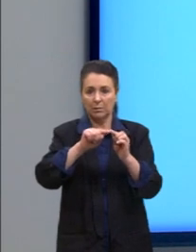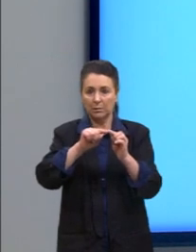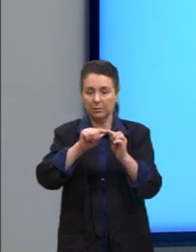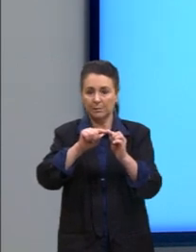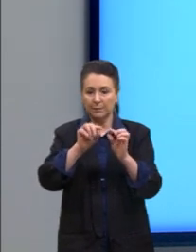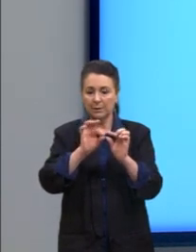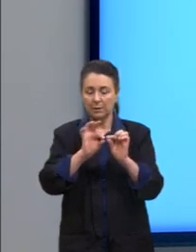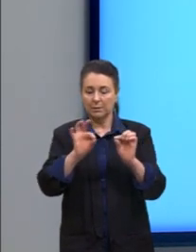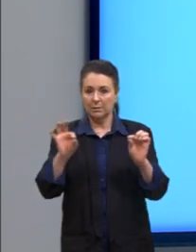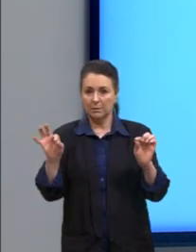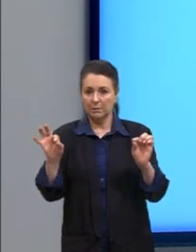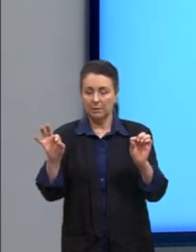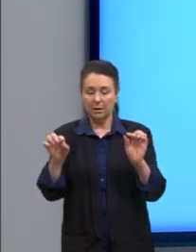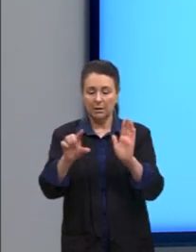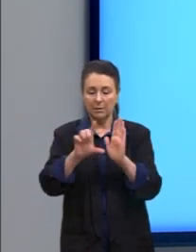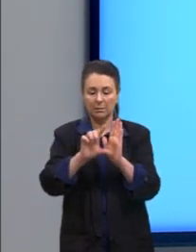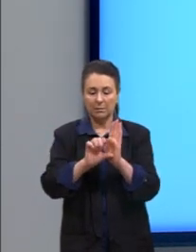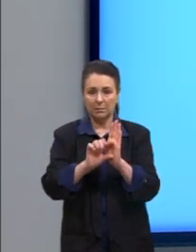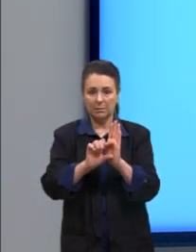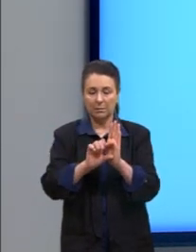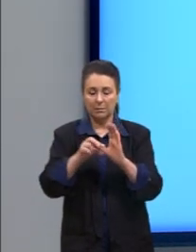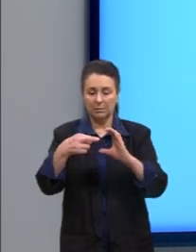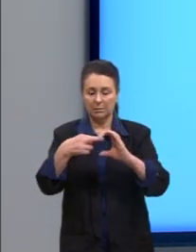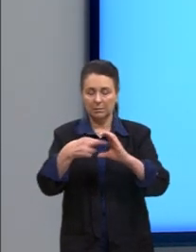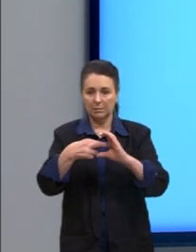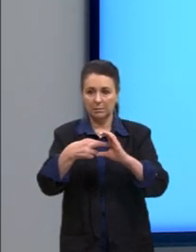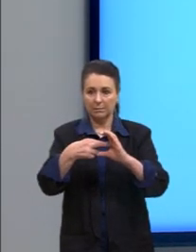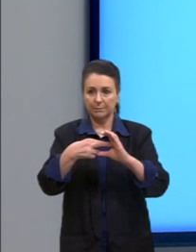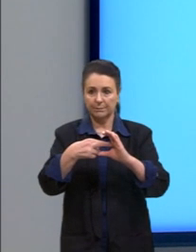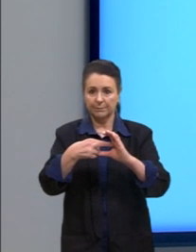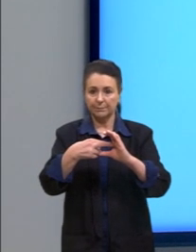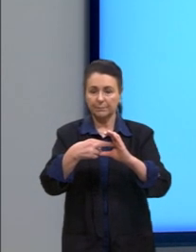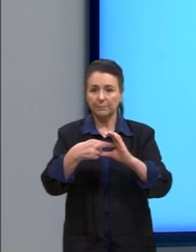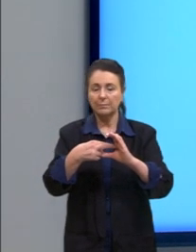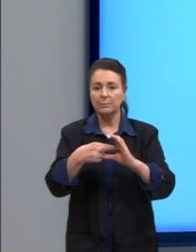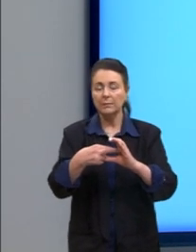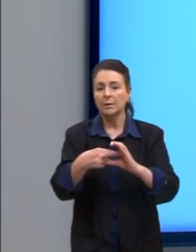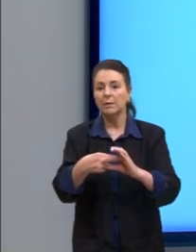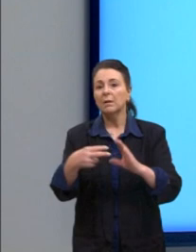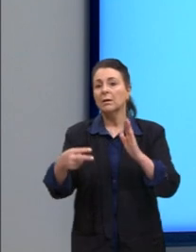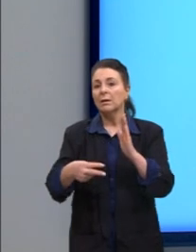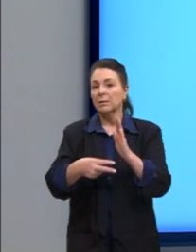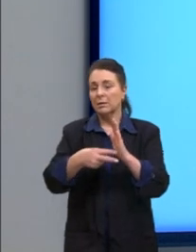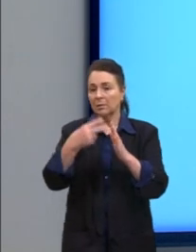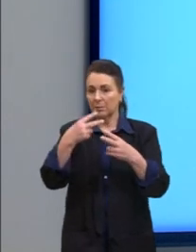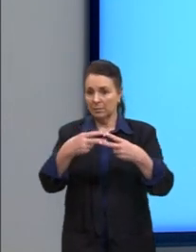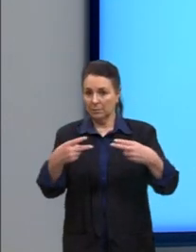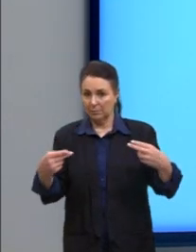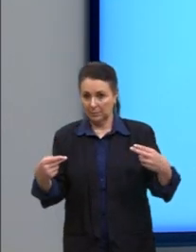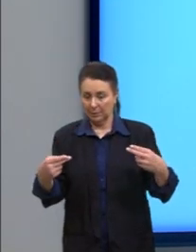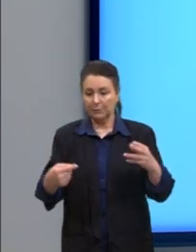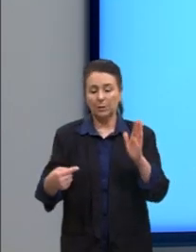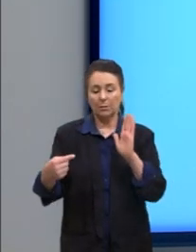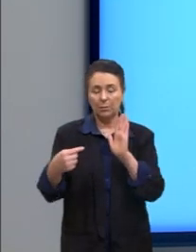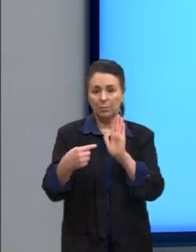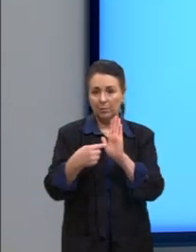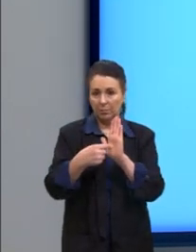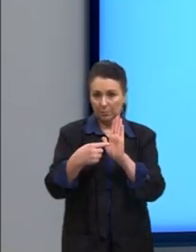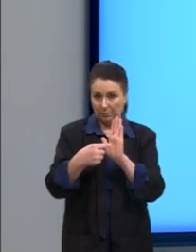distância é menor que o raio. A segunda posição, então, é quando o ponto, ele